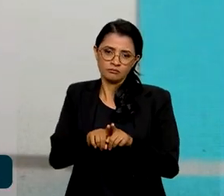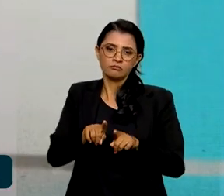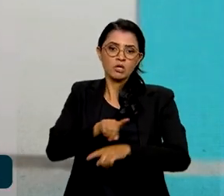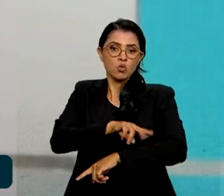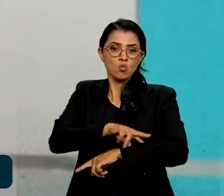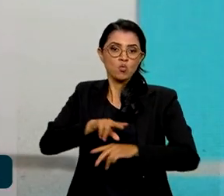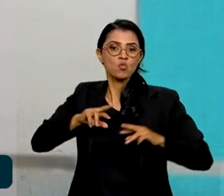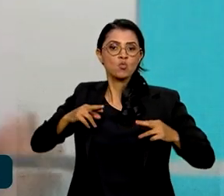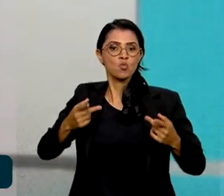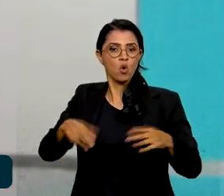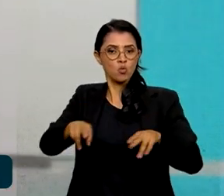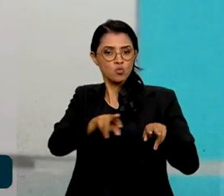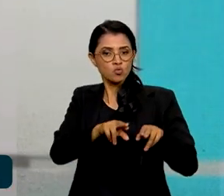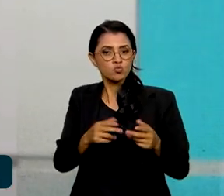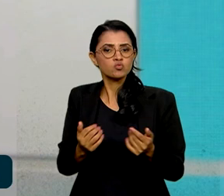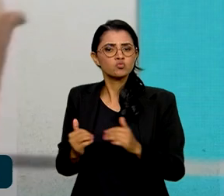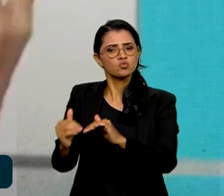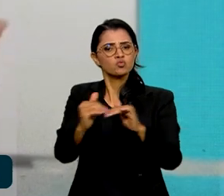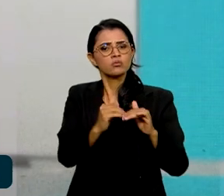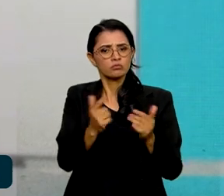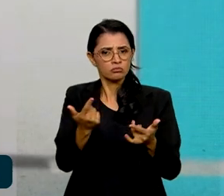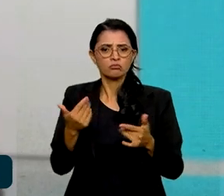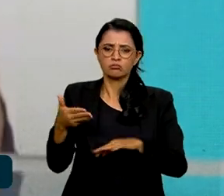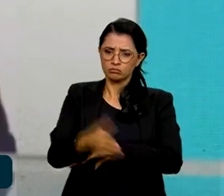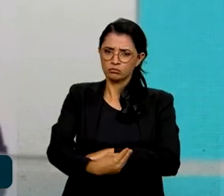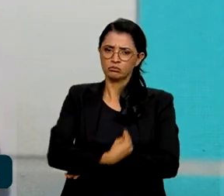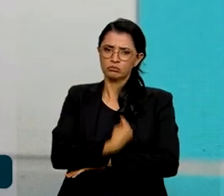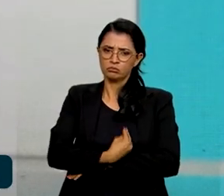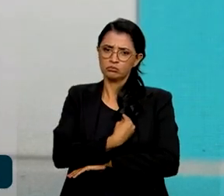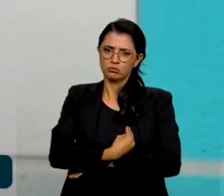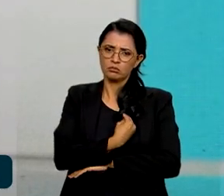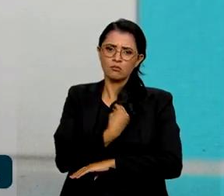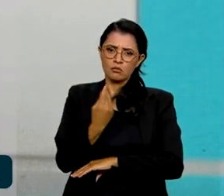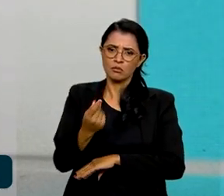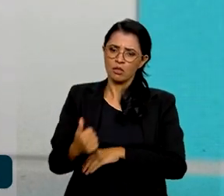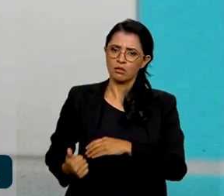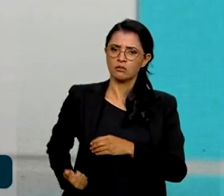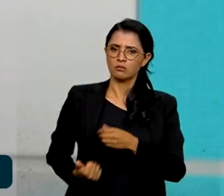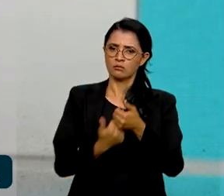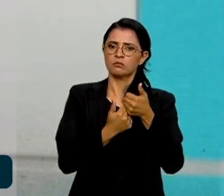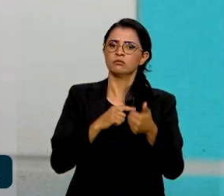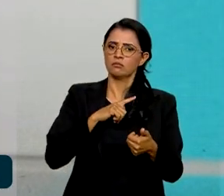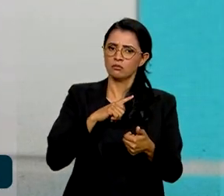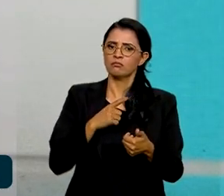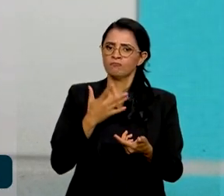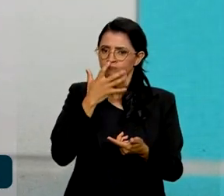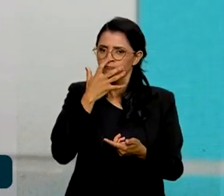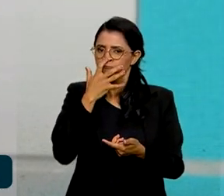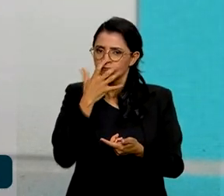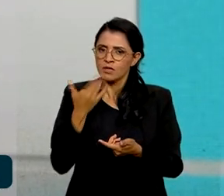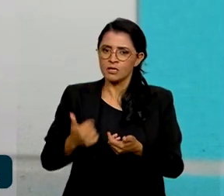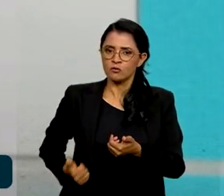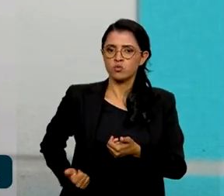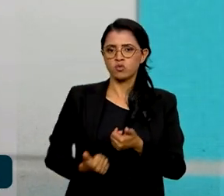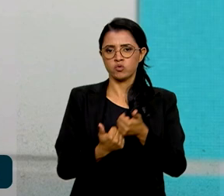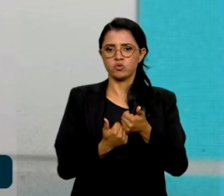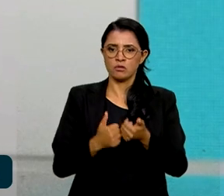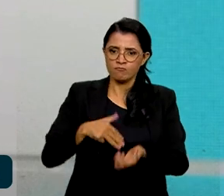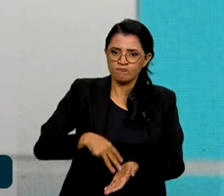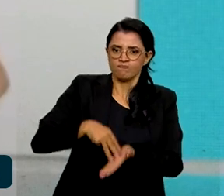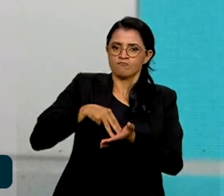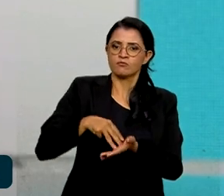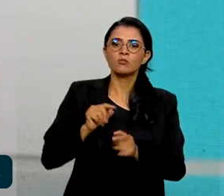racial, estão aqui, digamos, dando esse suporte, sendo essa superfície de sustentação